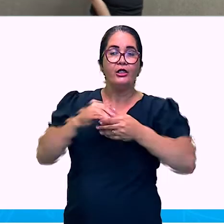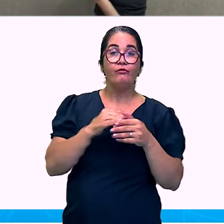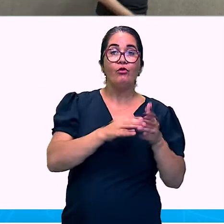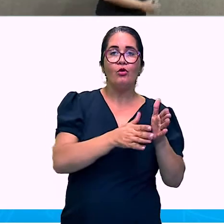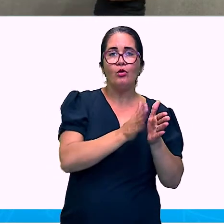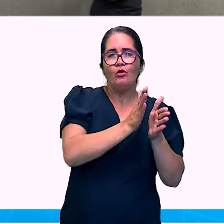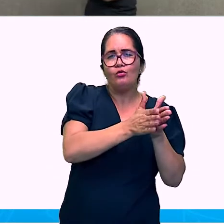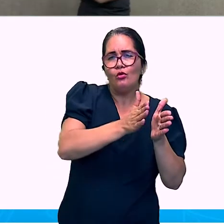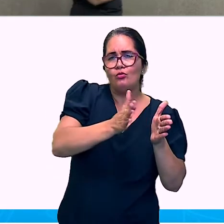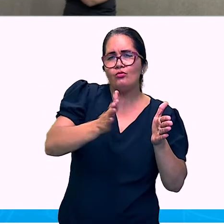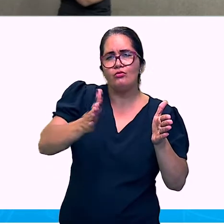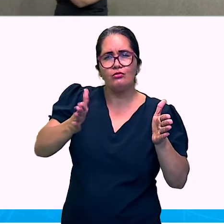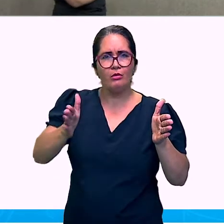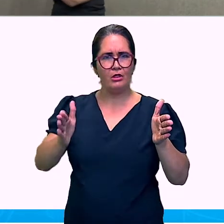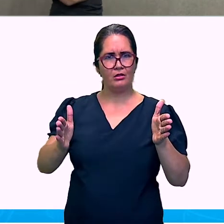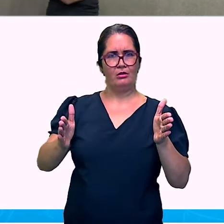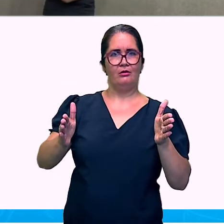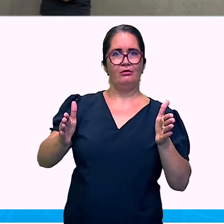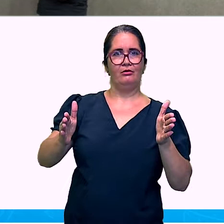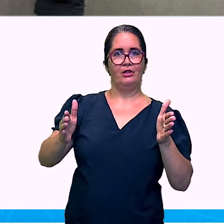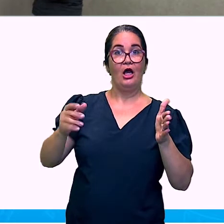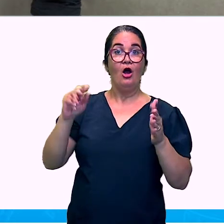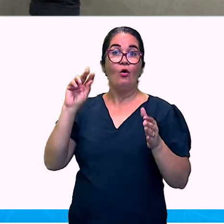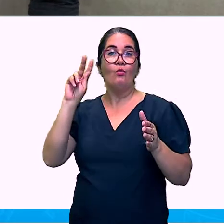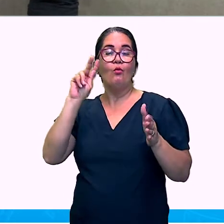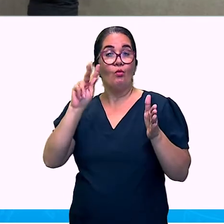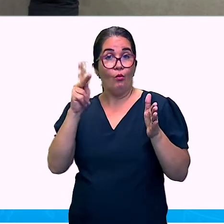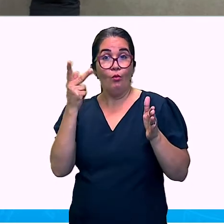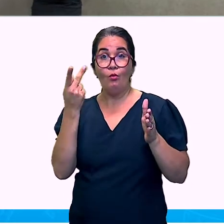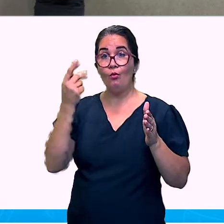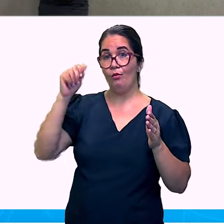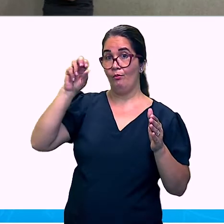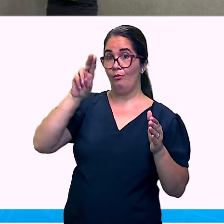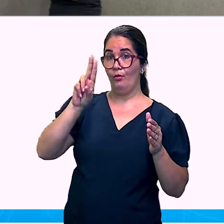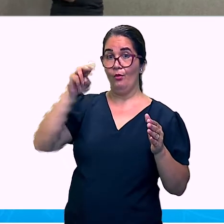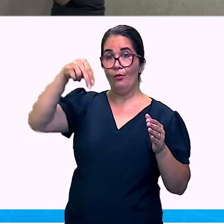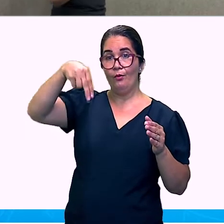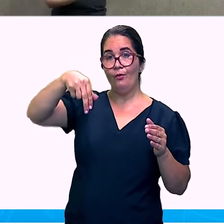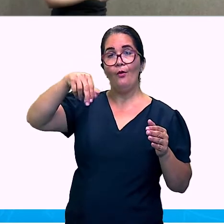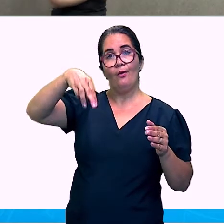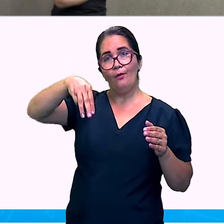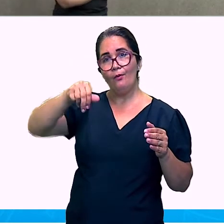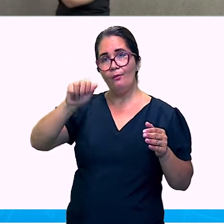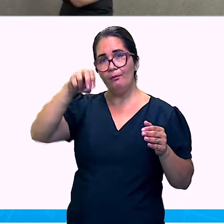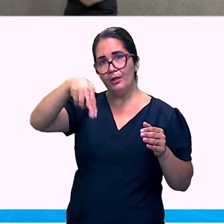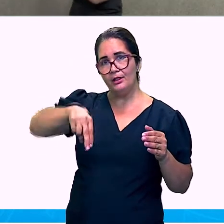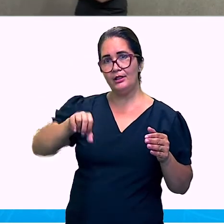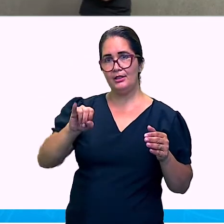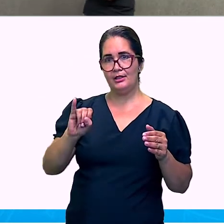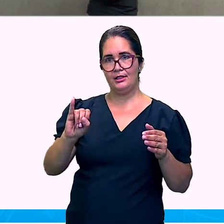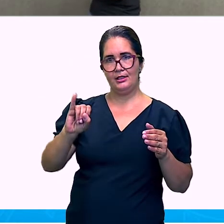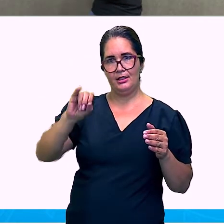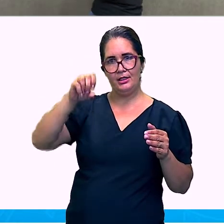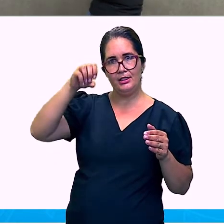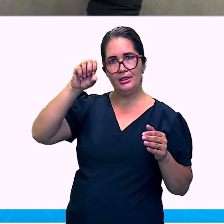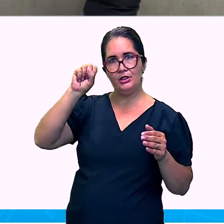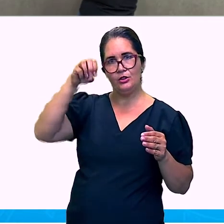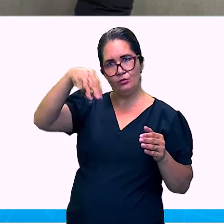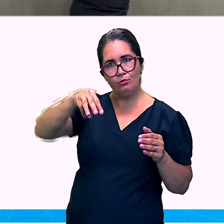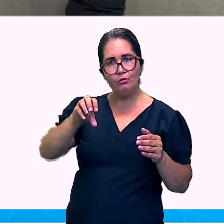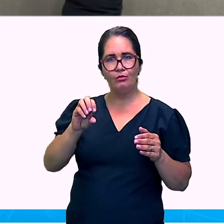como característica. A valorização do homem. Novas relações entre o homem. A